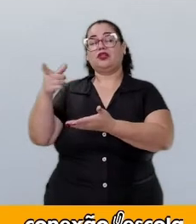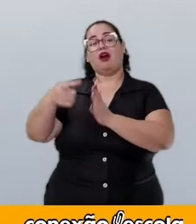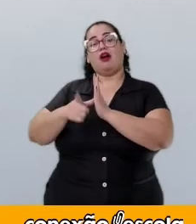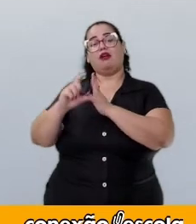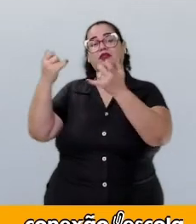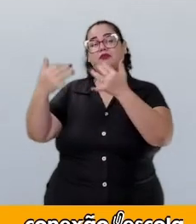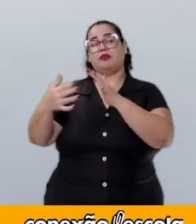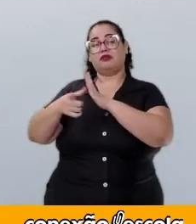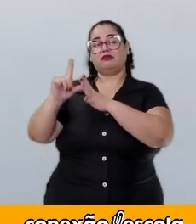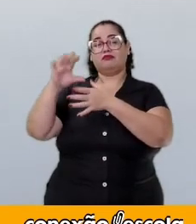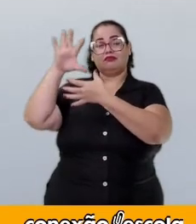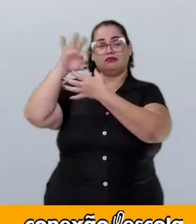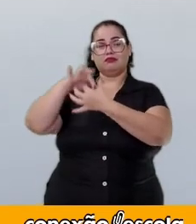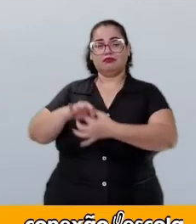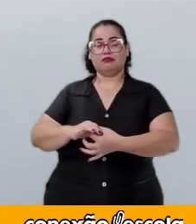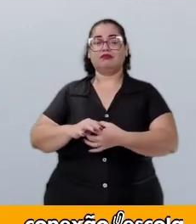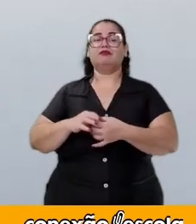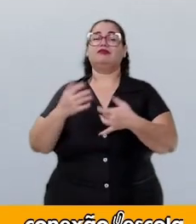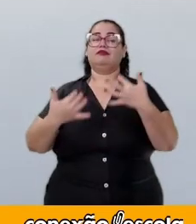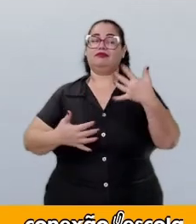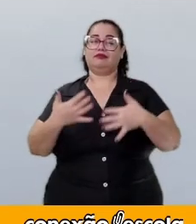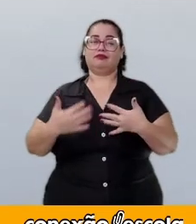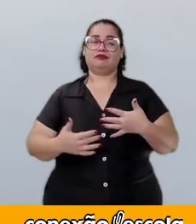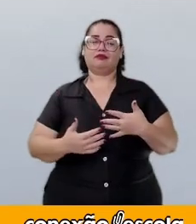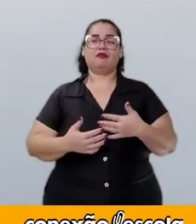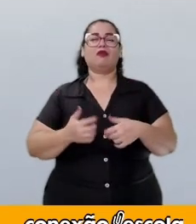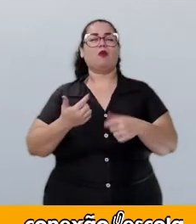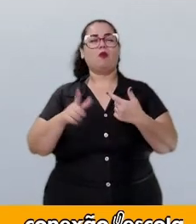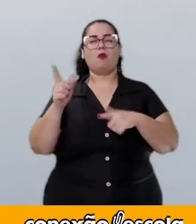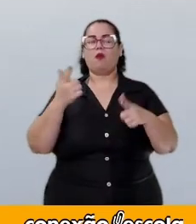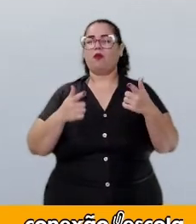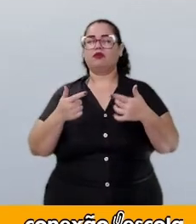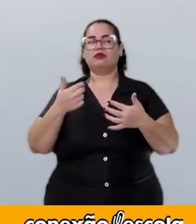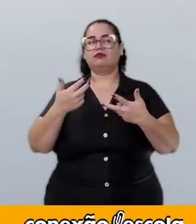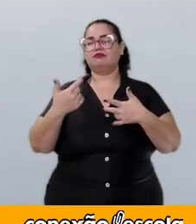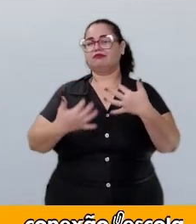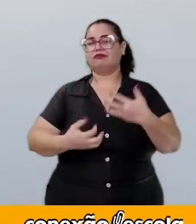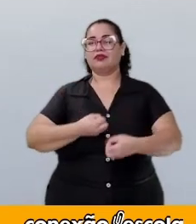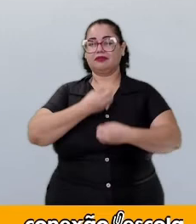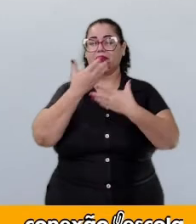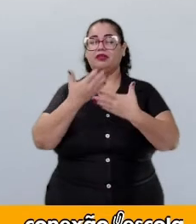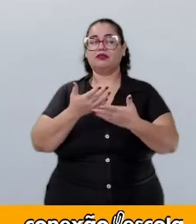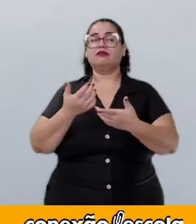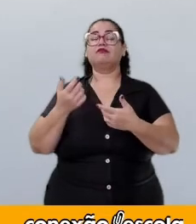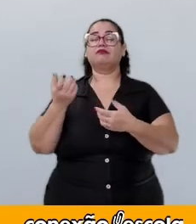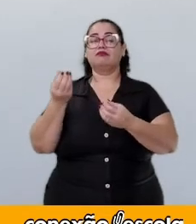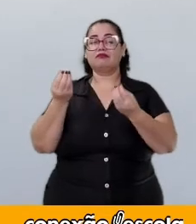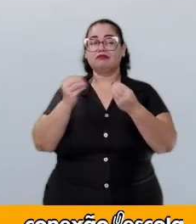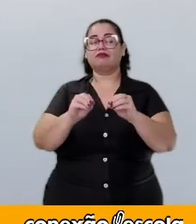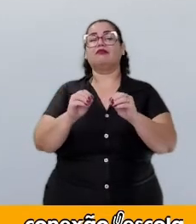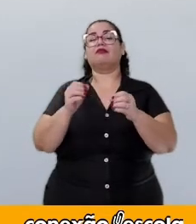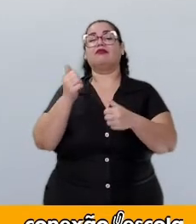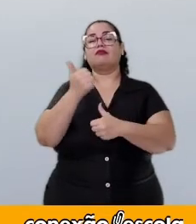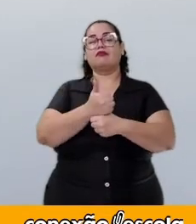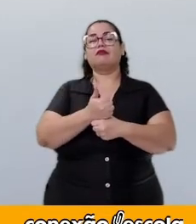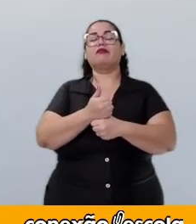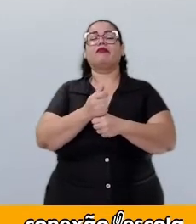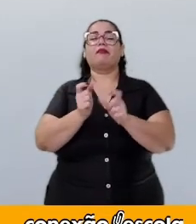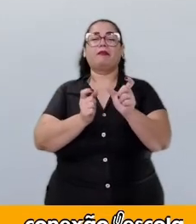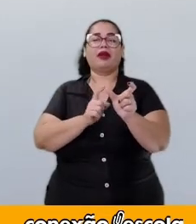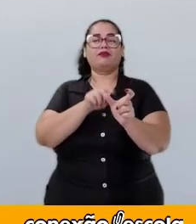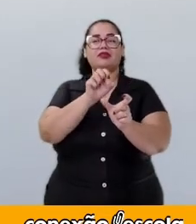apresentou no parágrafo anterior. Outras expressões podem ser usadas também para substituir esse termo segundo.